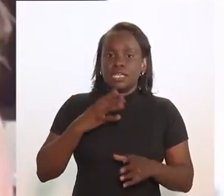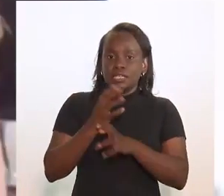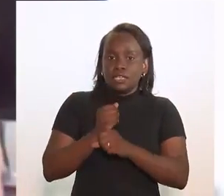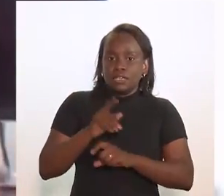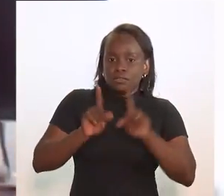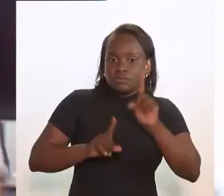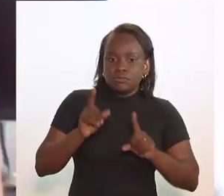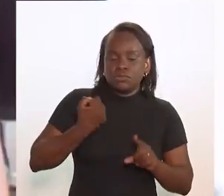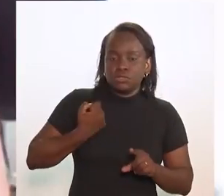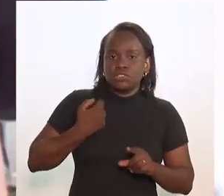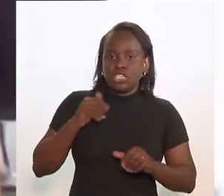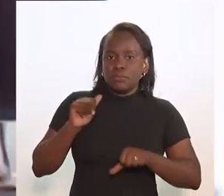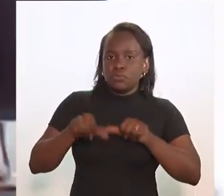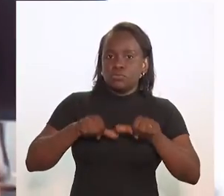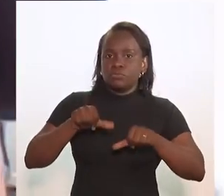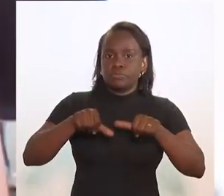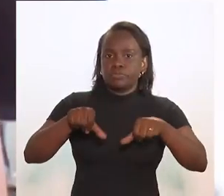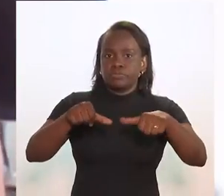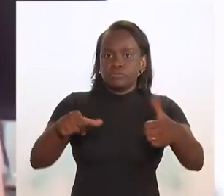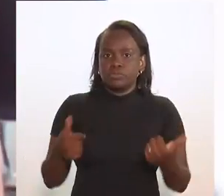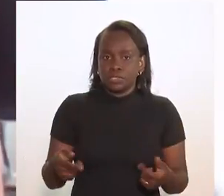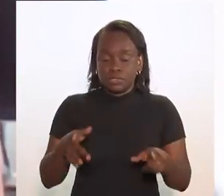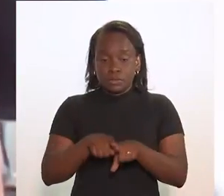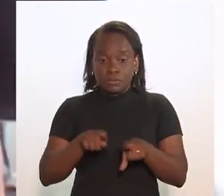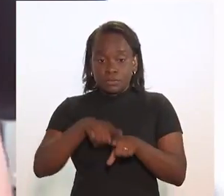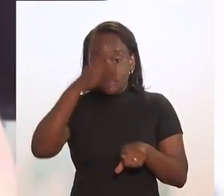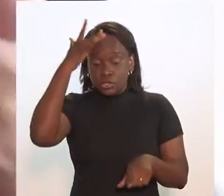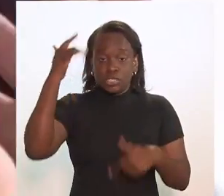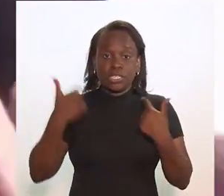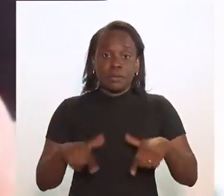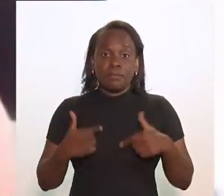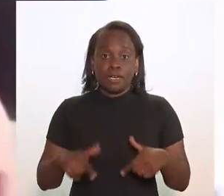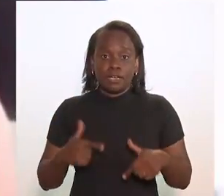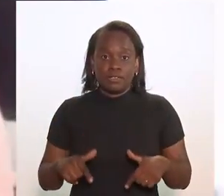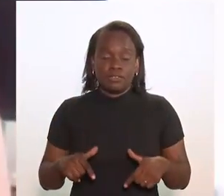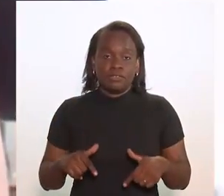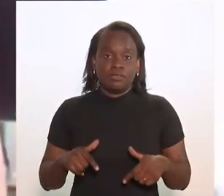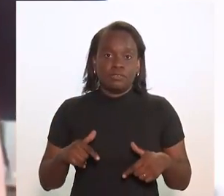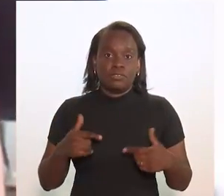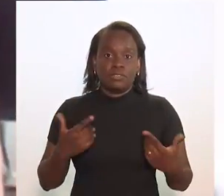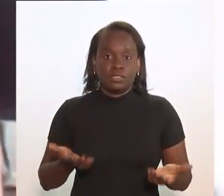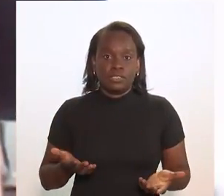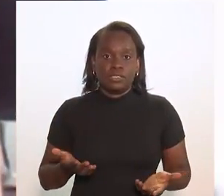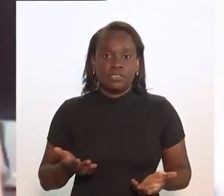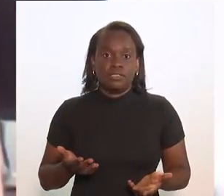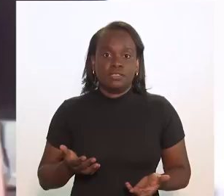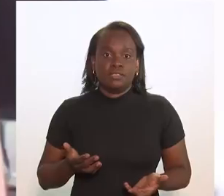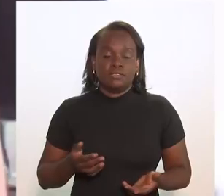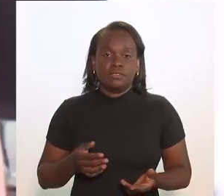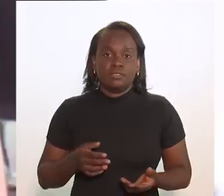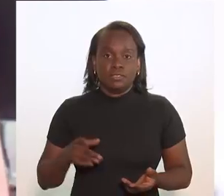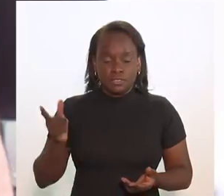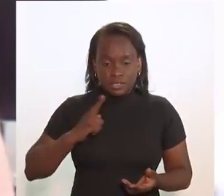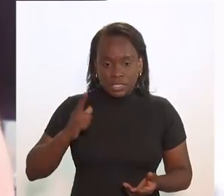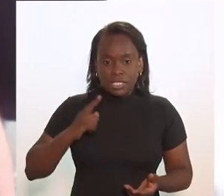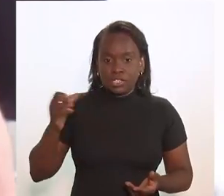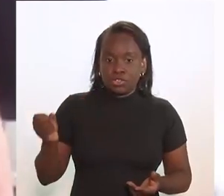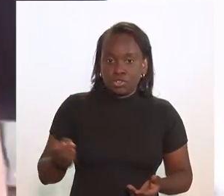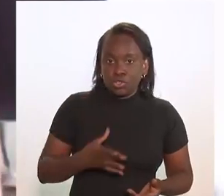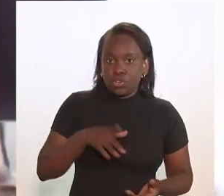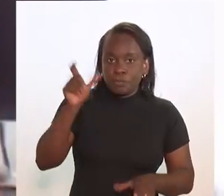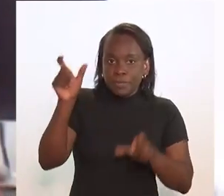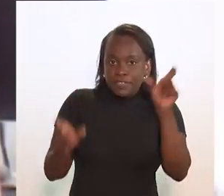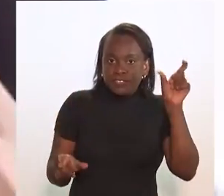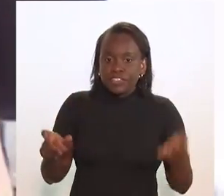já vinham crescendo, já vinham mudando, e os trabalhadores que têm esse